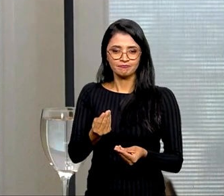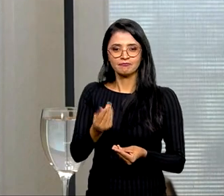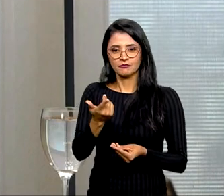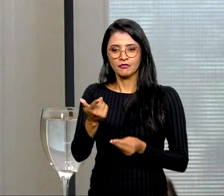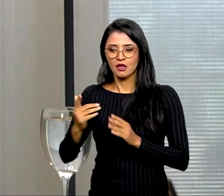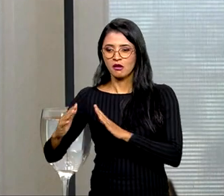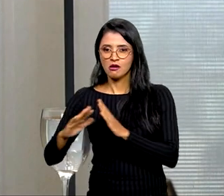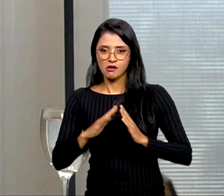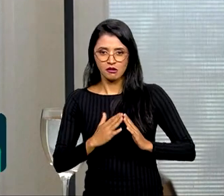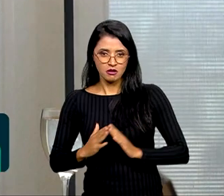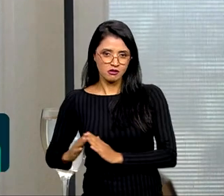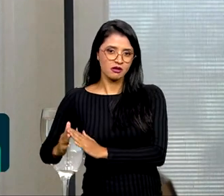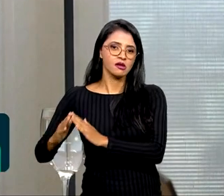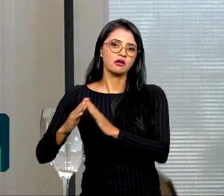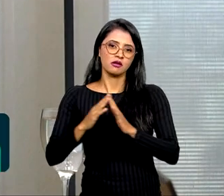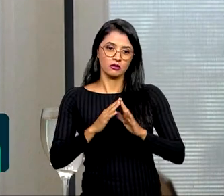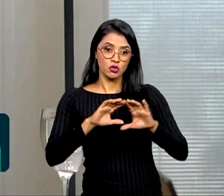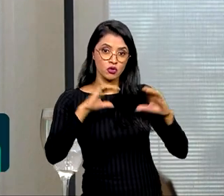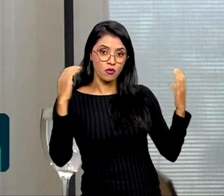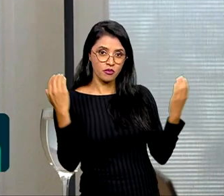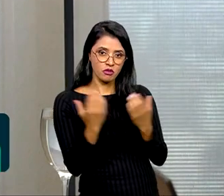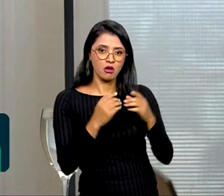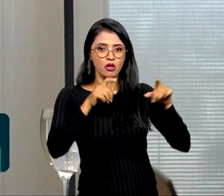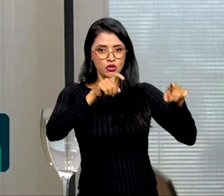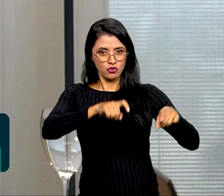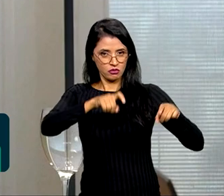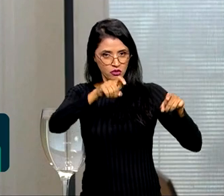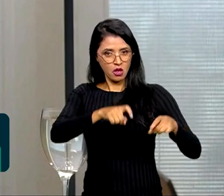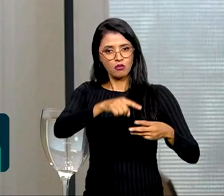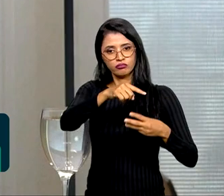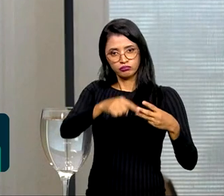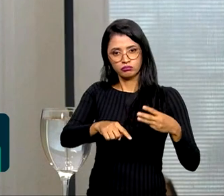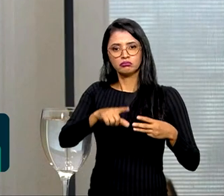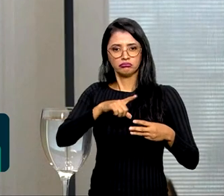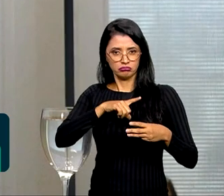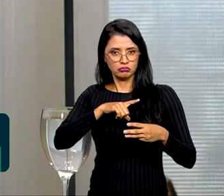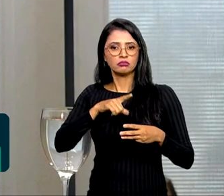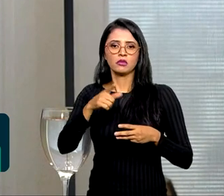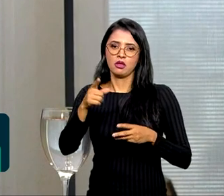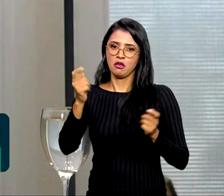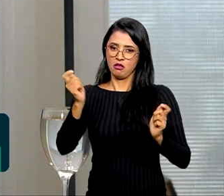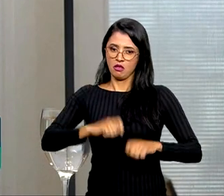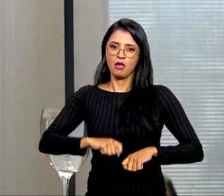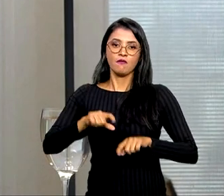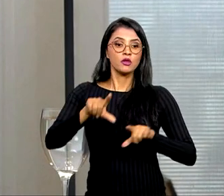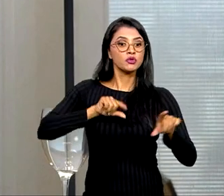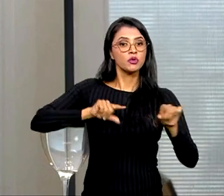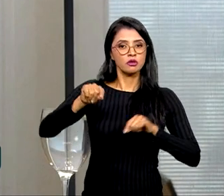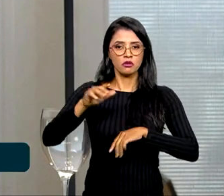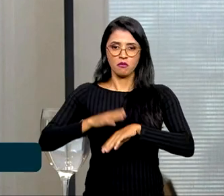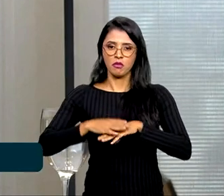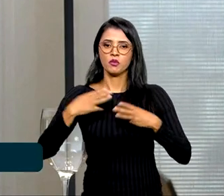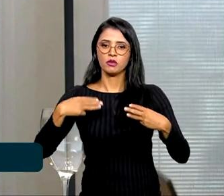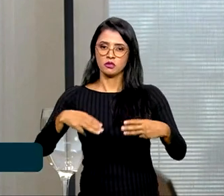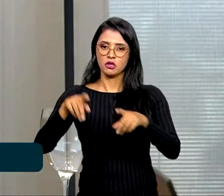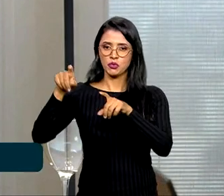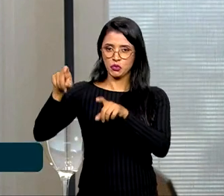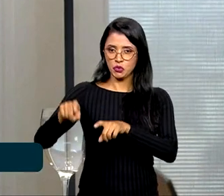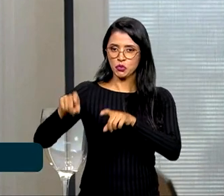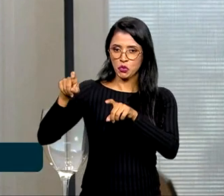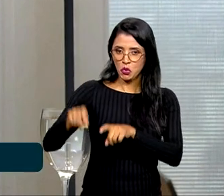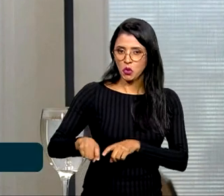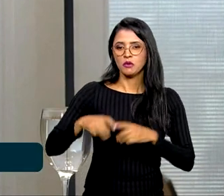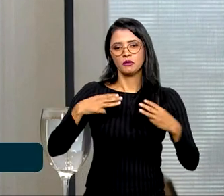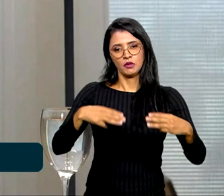Escolas, favelas e comunidades rurais com maior necessidade que vão ser selecionadas pelo Ministério da Agricultura, pelo